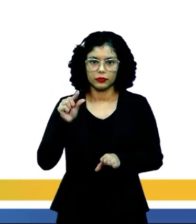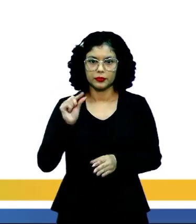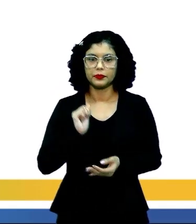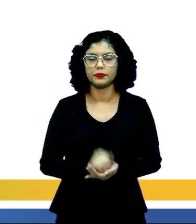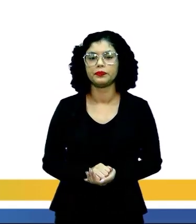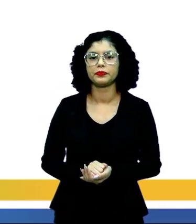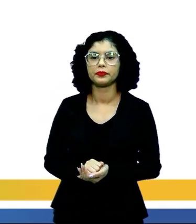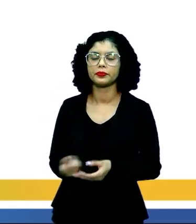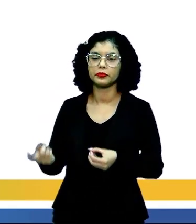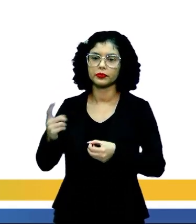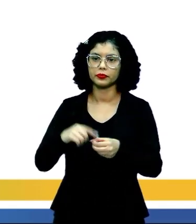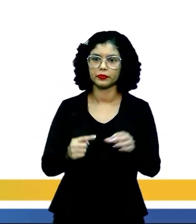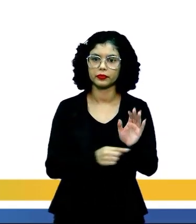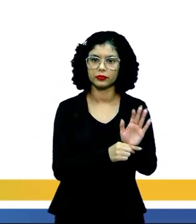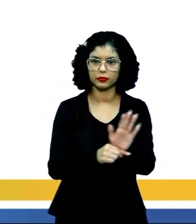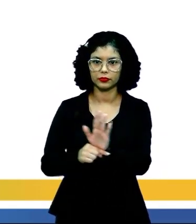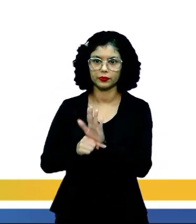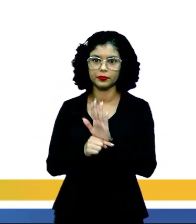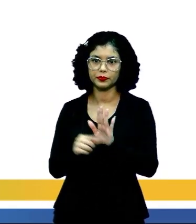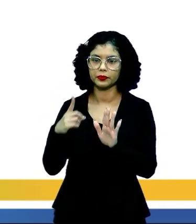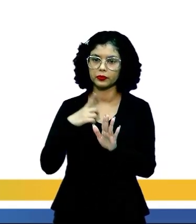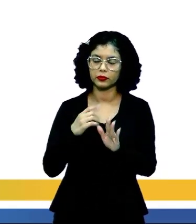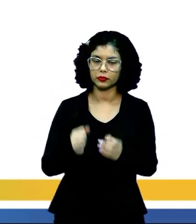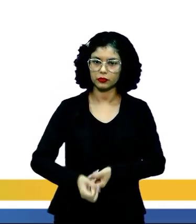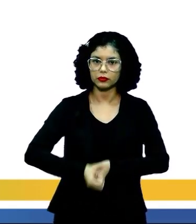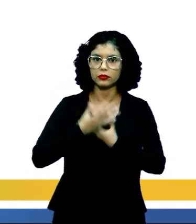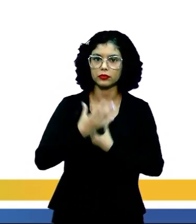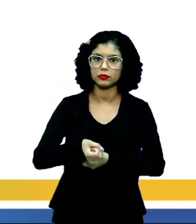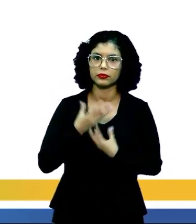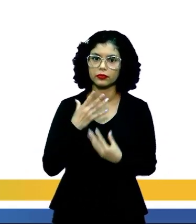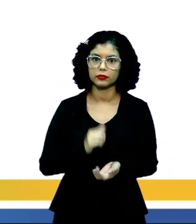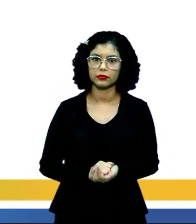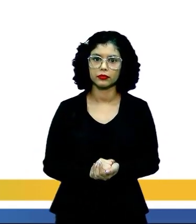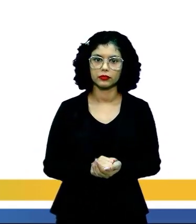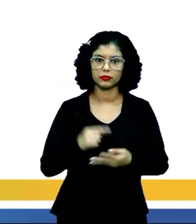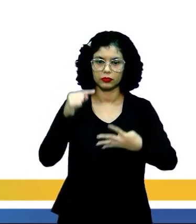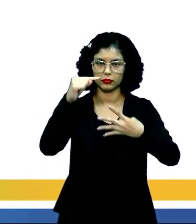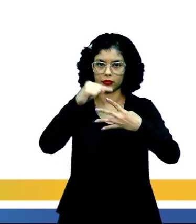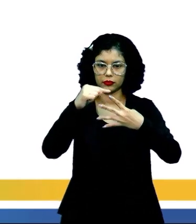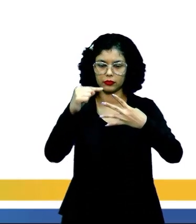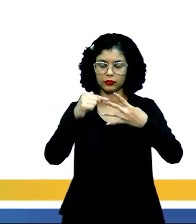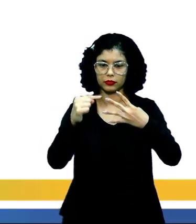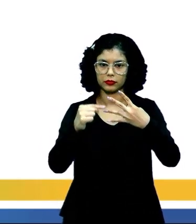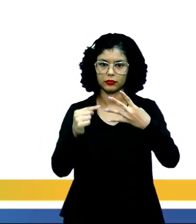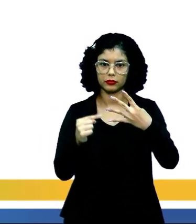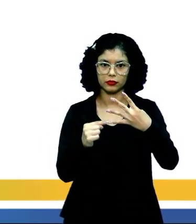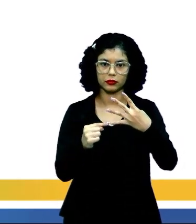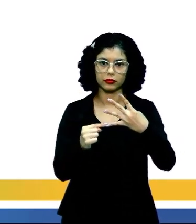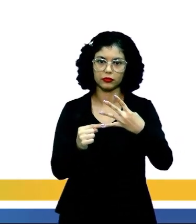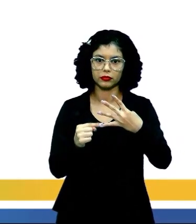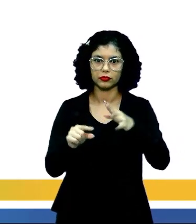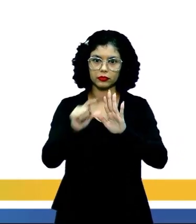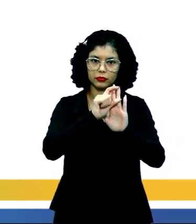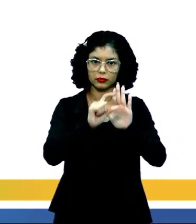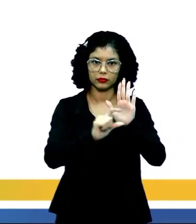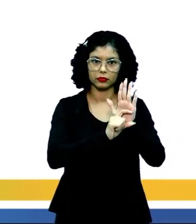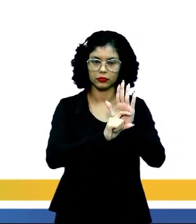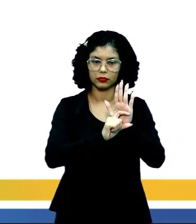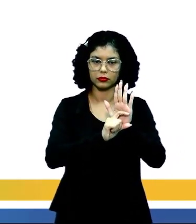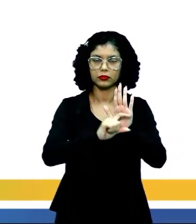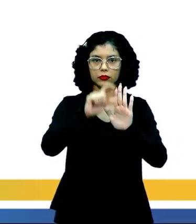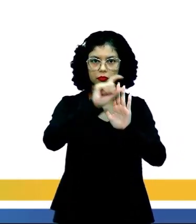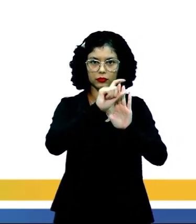aqui para mostrar para vocês. Eu tenho um poema com quatro estrofes, duas estrofes